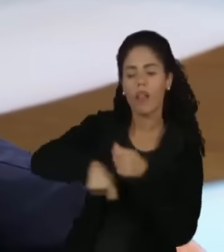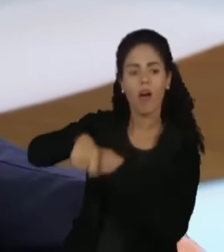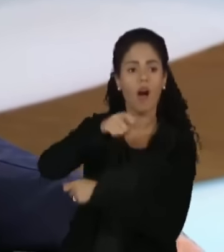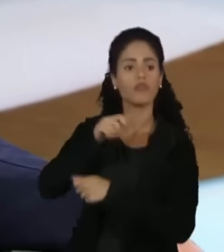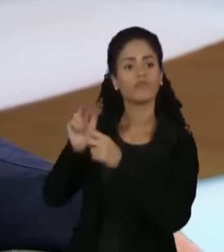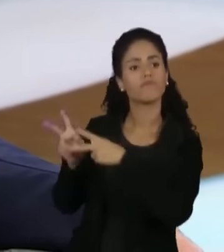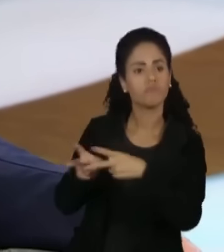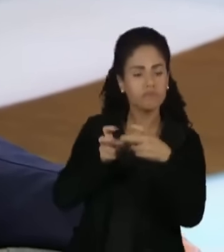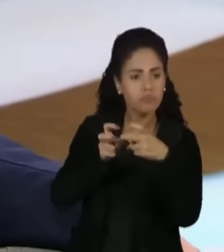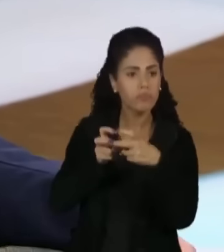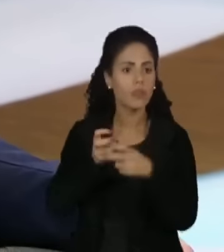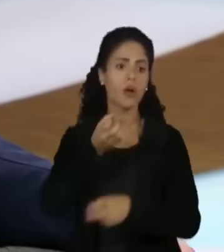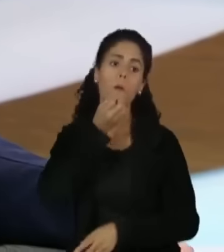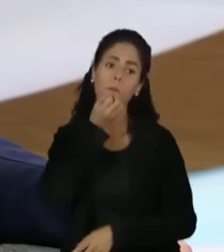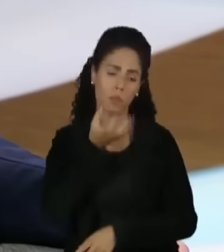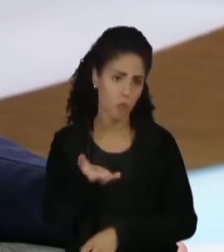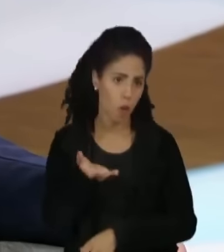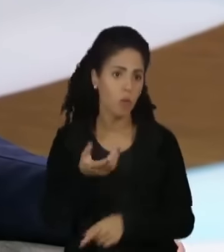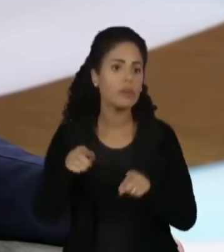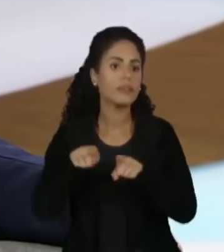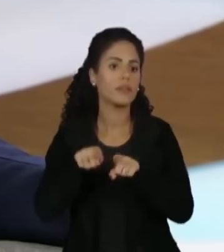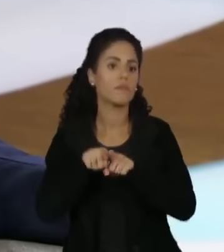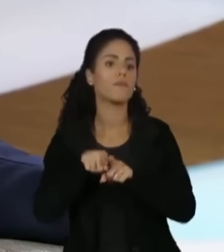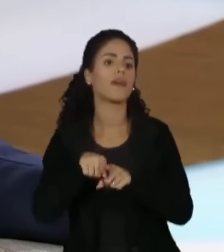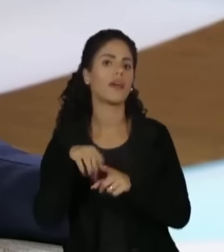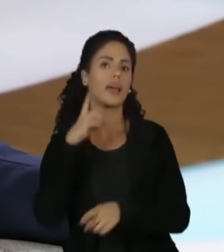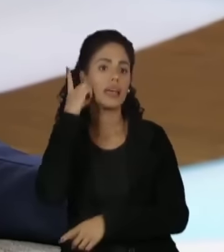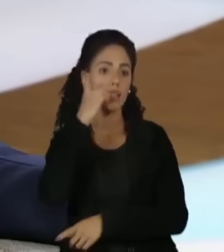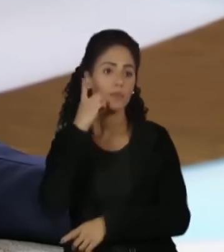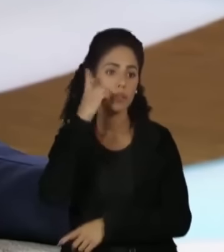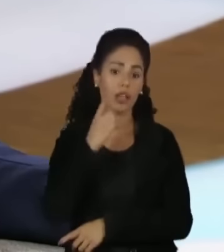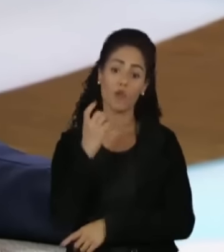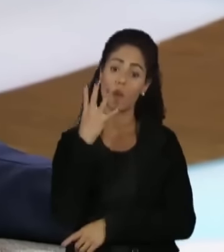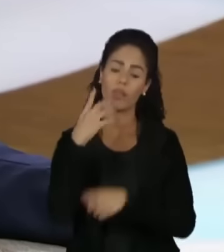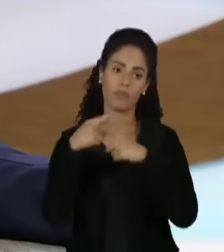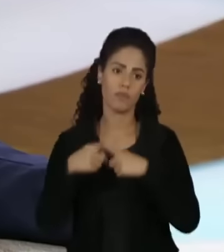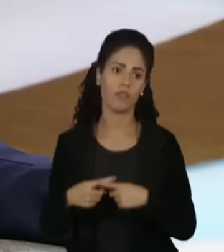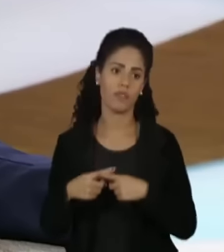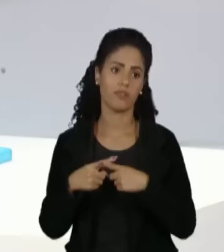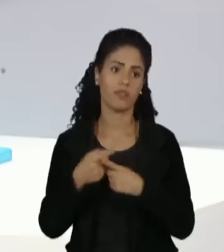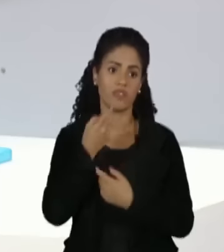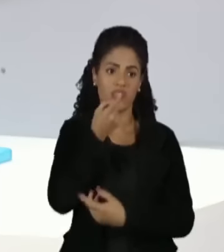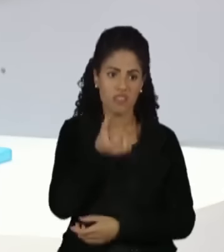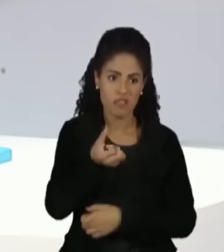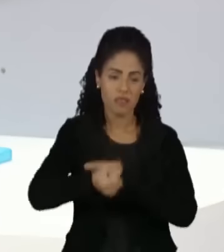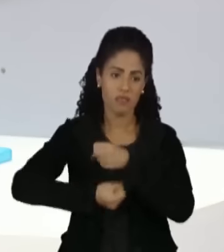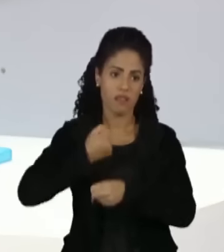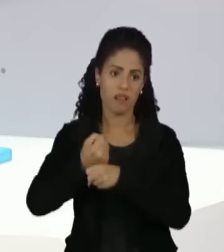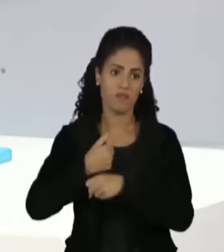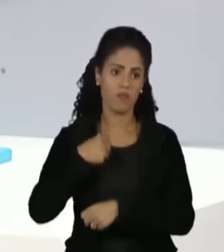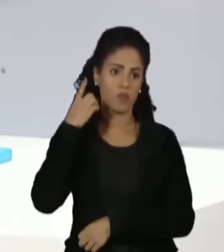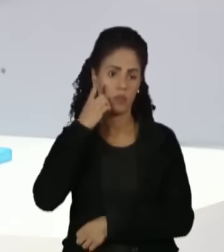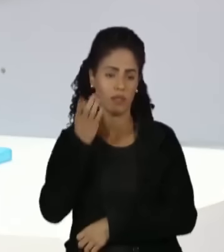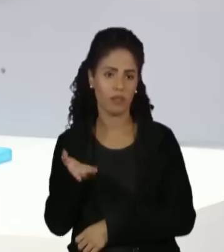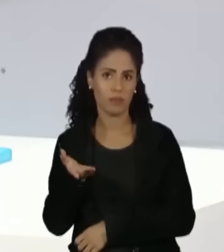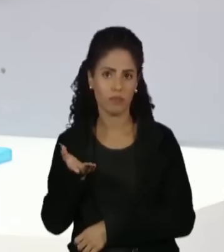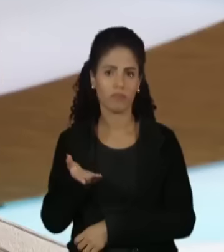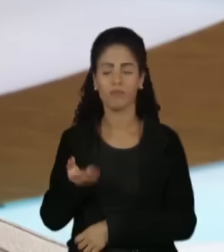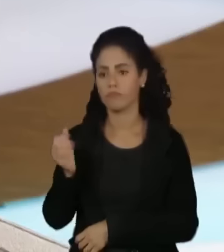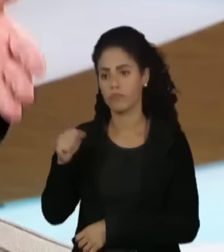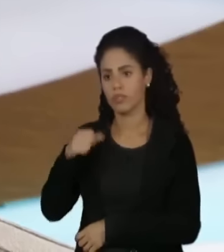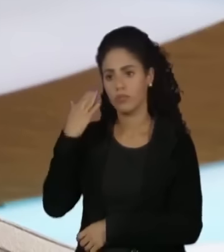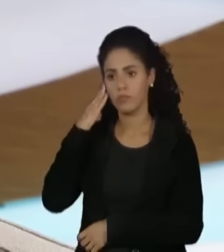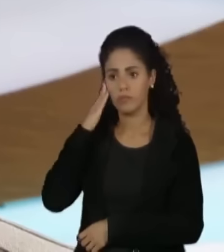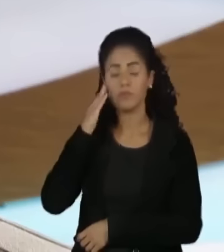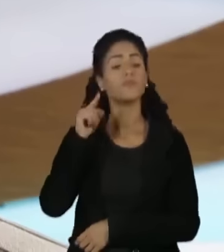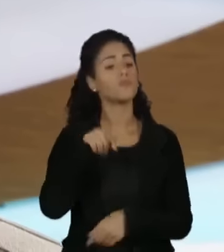um complemento mensal, além do meu salário de deputado. Eu fui deputado quatro mandatos, 16 anos na minha vida. Você companhia, não é isso? Sim. Então assim, eu